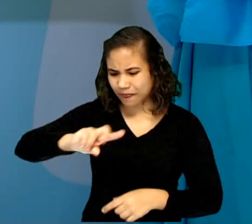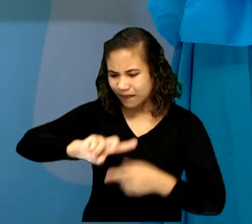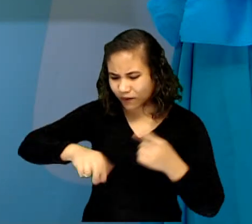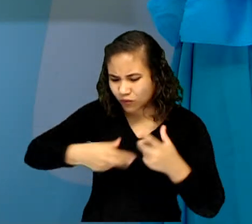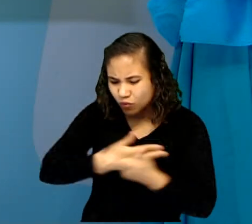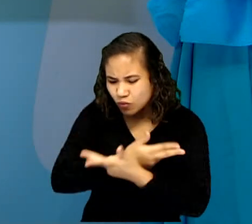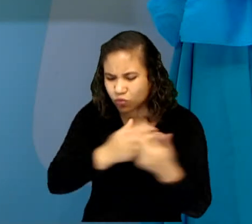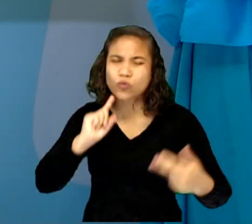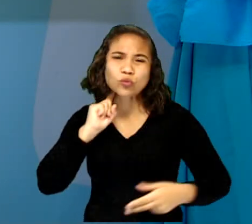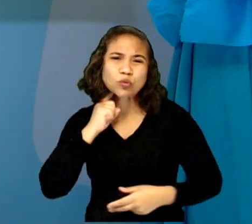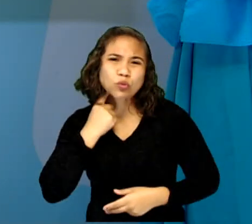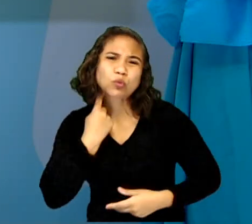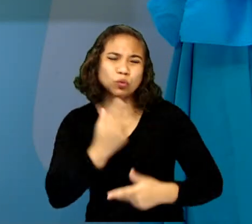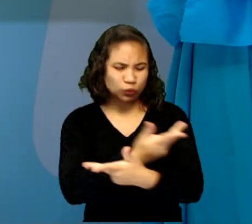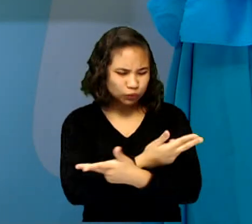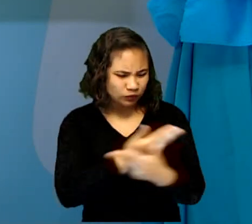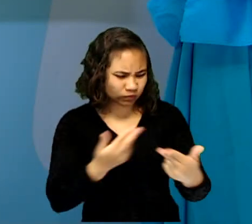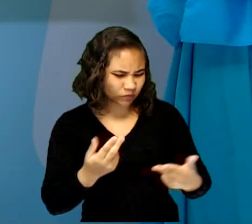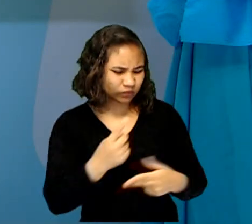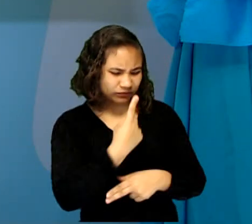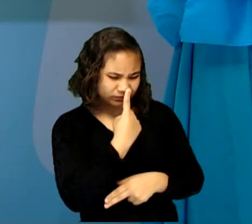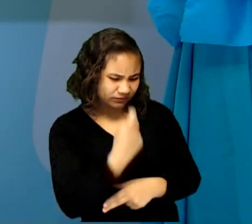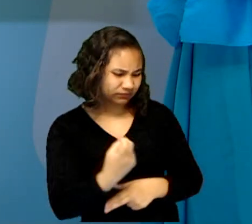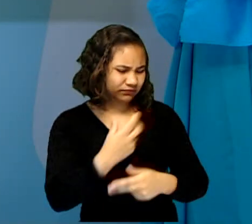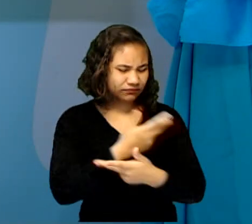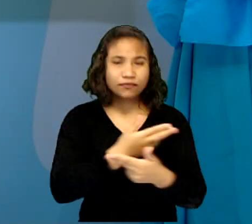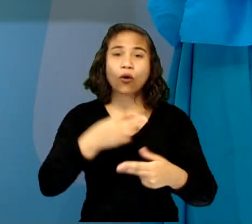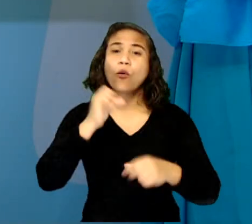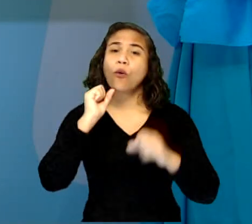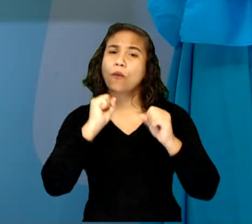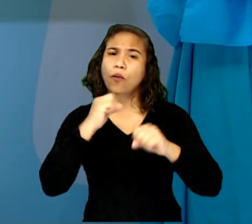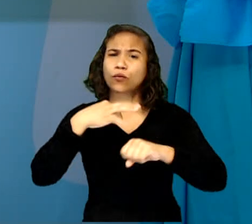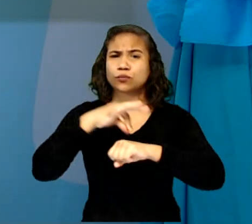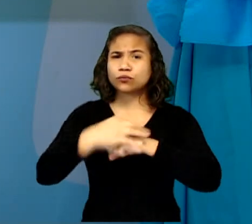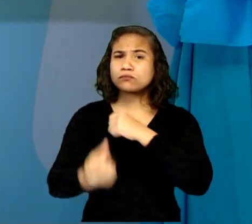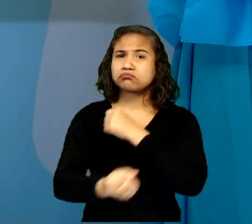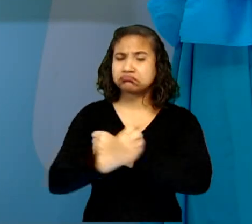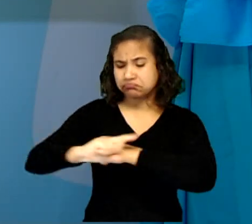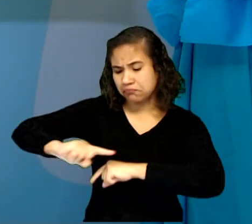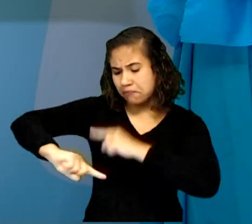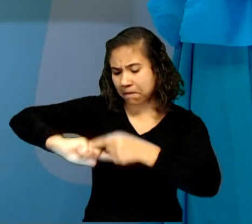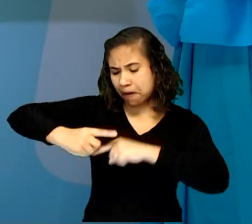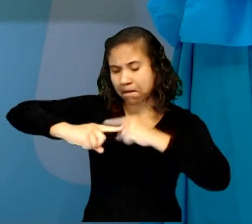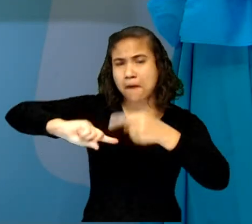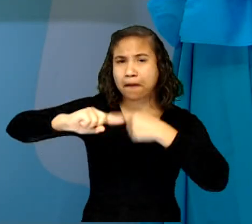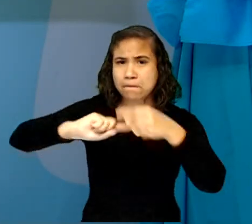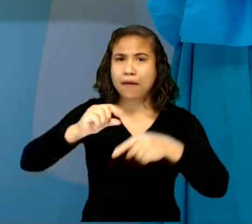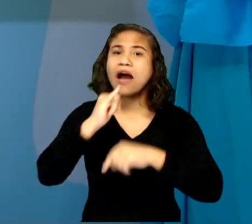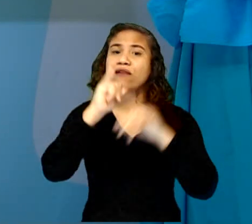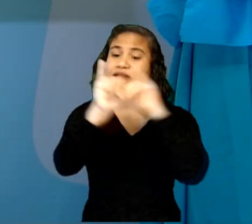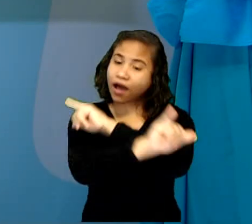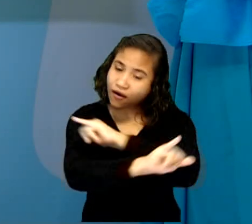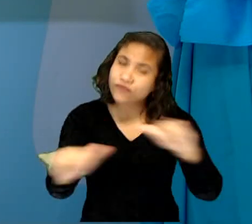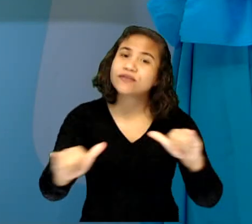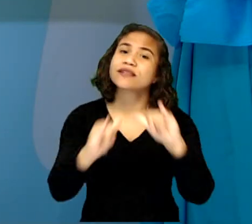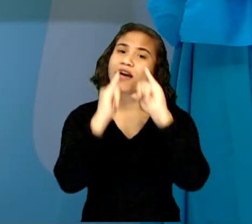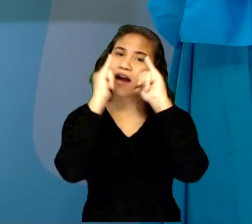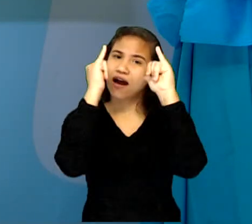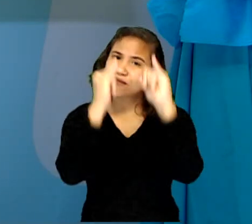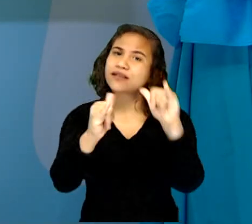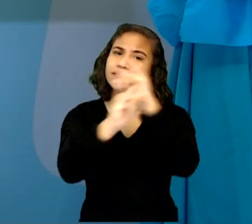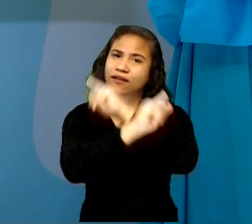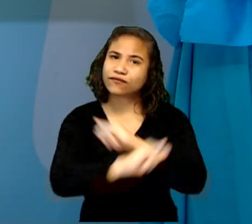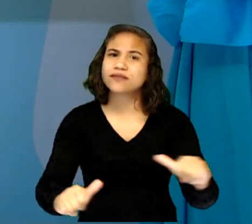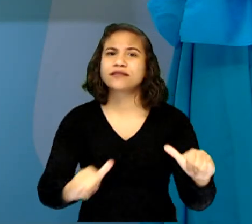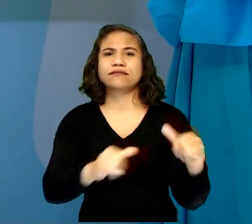tornar também locais onde o Aedes aegypti pode se proliferar, avise, avise, a